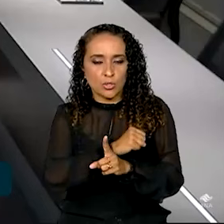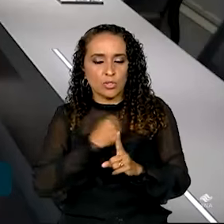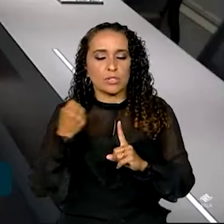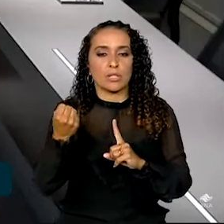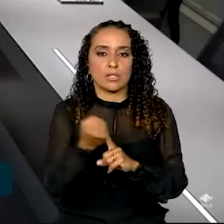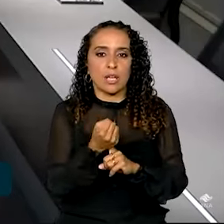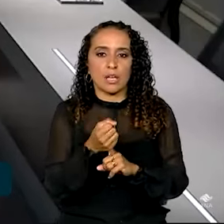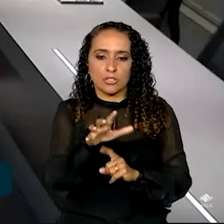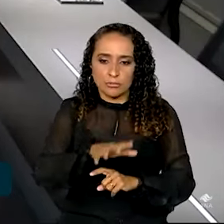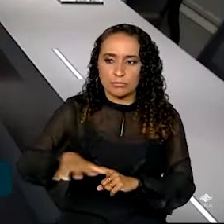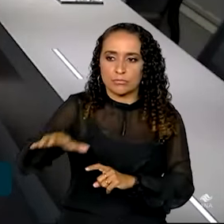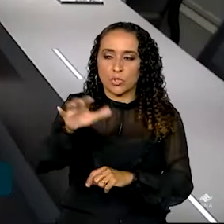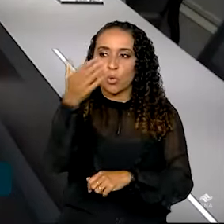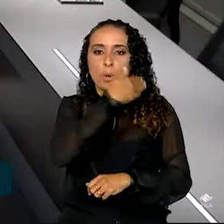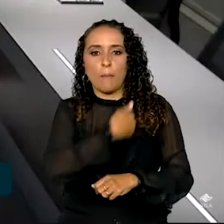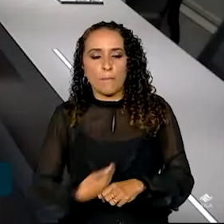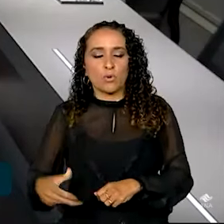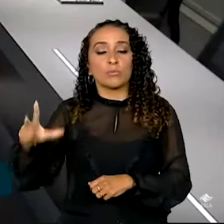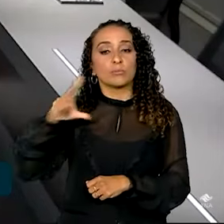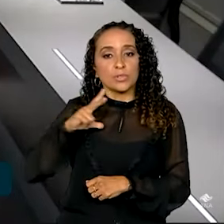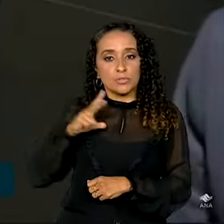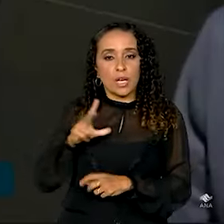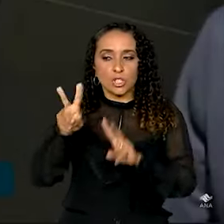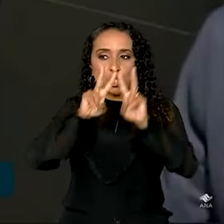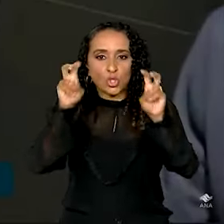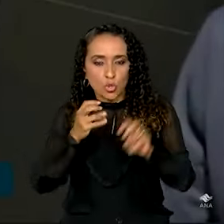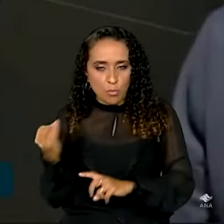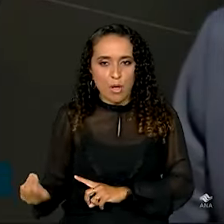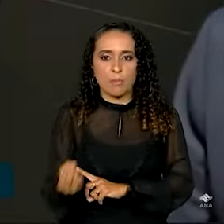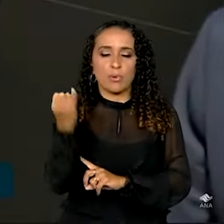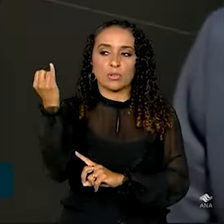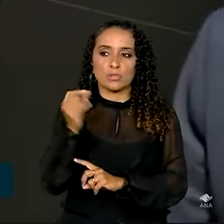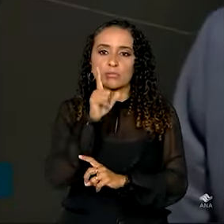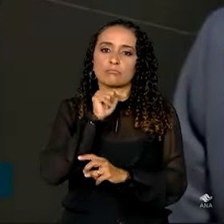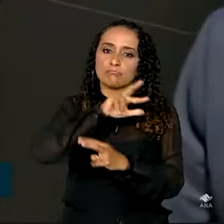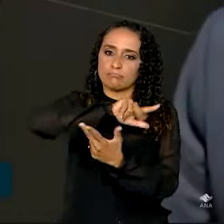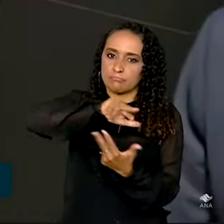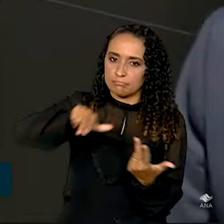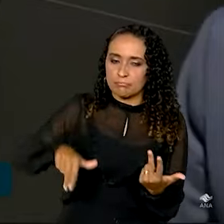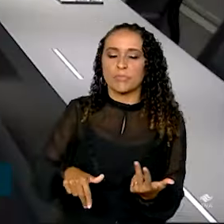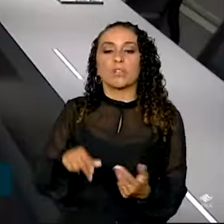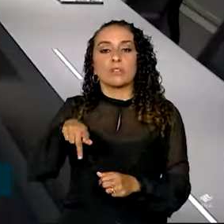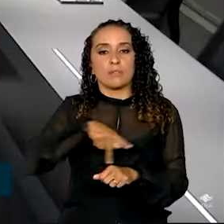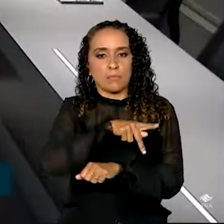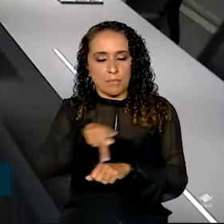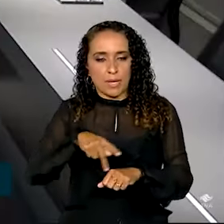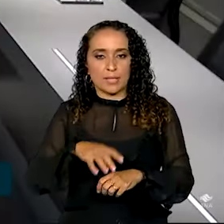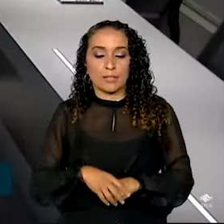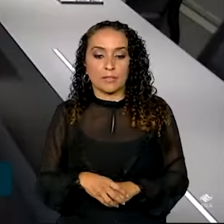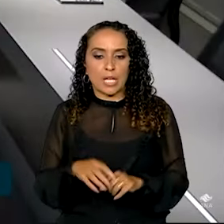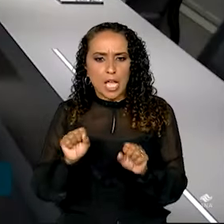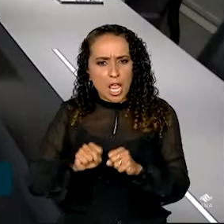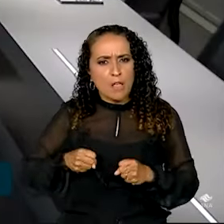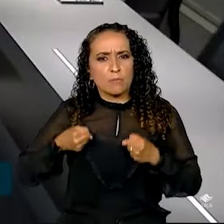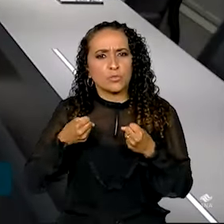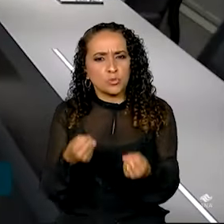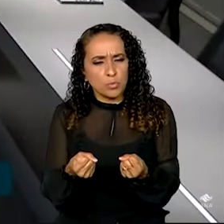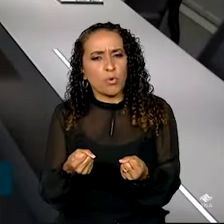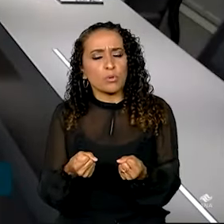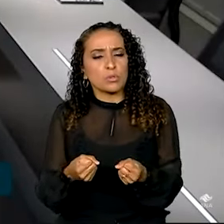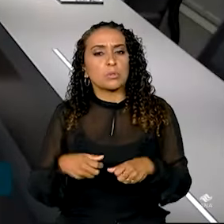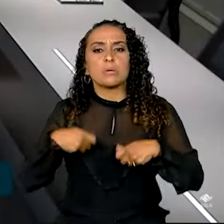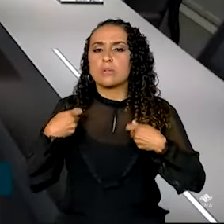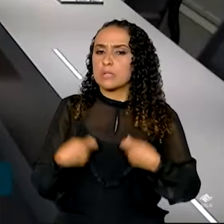e os setores público e privado sobre a importância dos recursos hídricos para o país. É um esforço que vem sendo